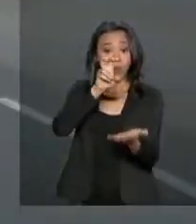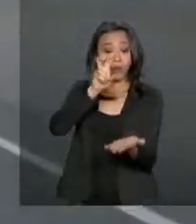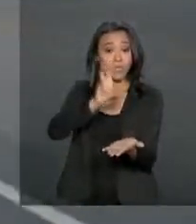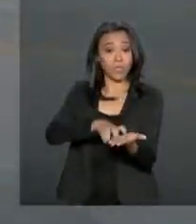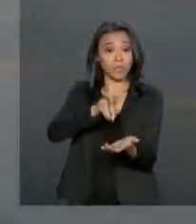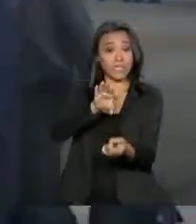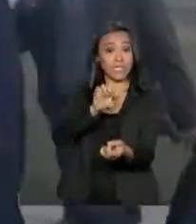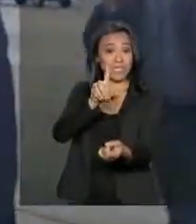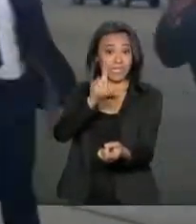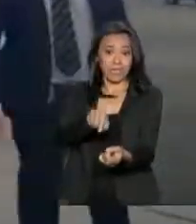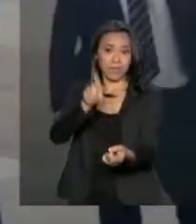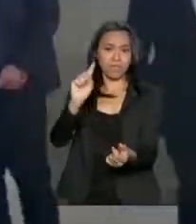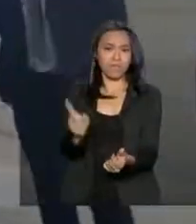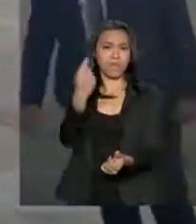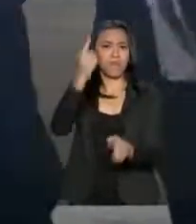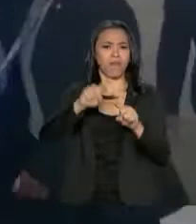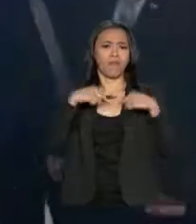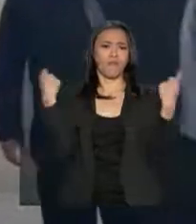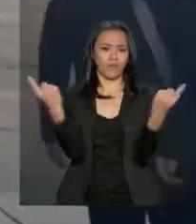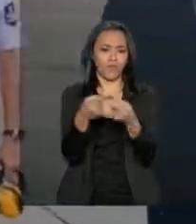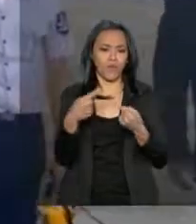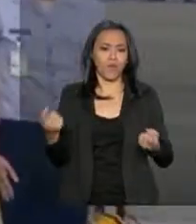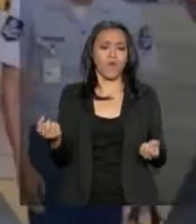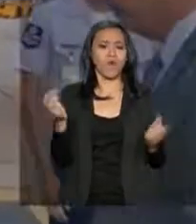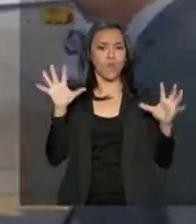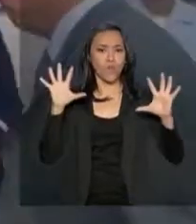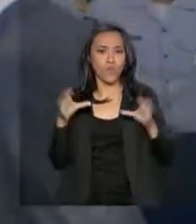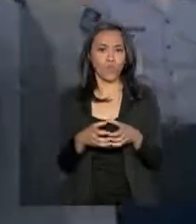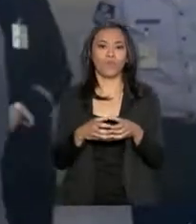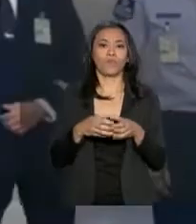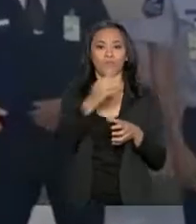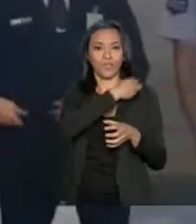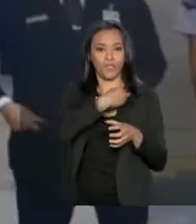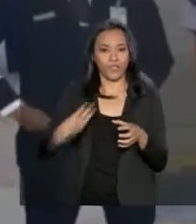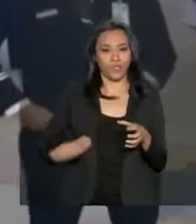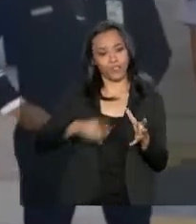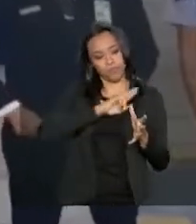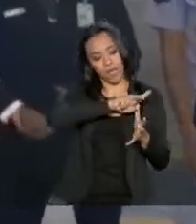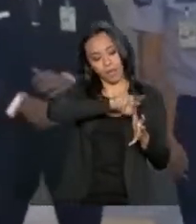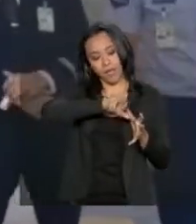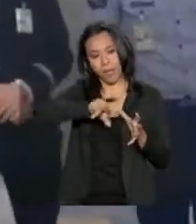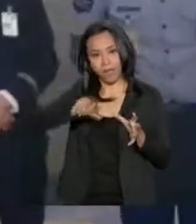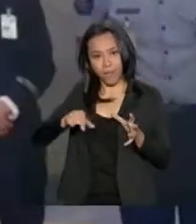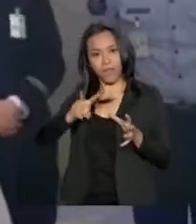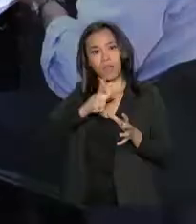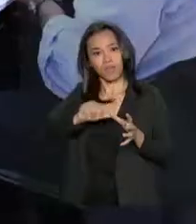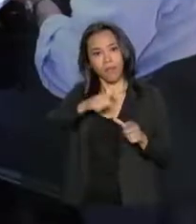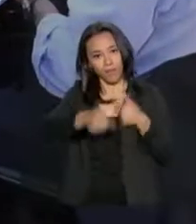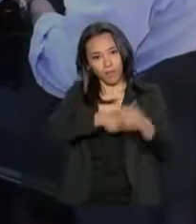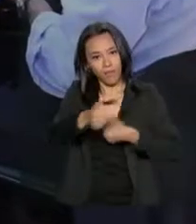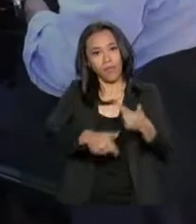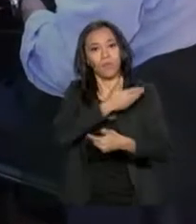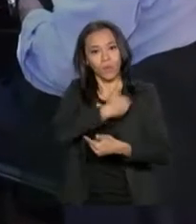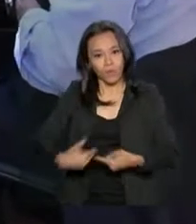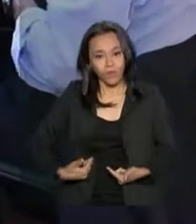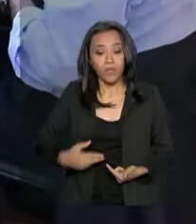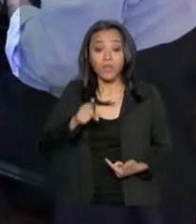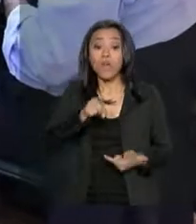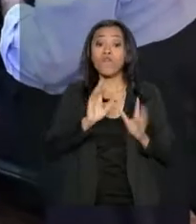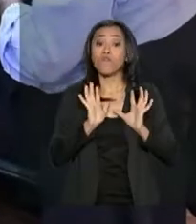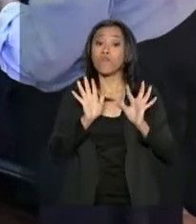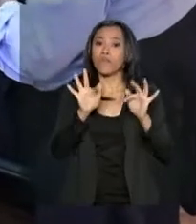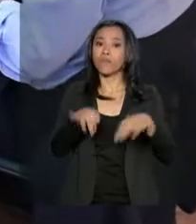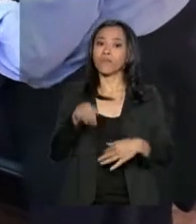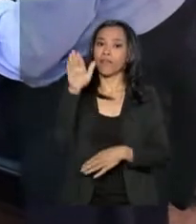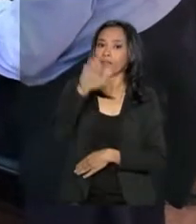para esta primeira reunião com a equipe de ministros que vão compor o governo dele. A reunião está prevista para terminar só no fim da